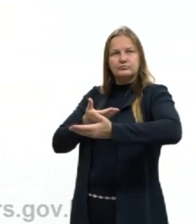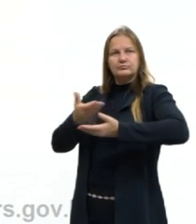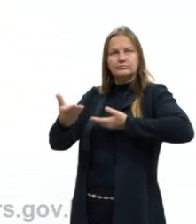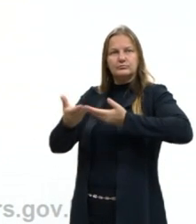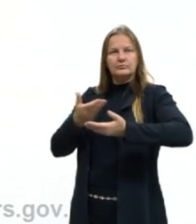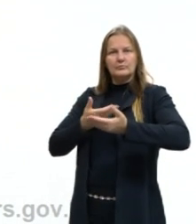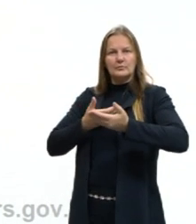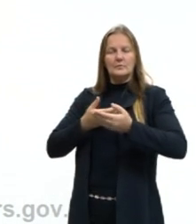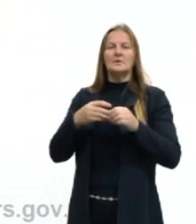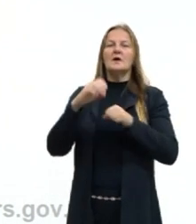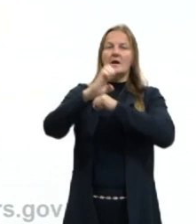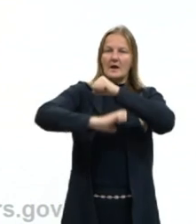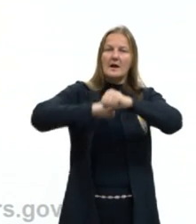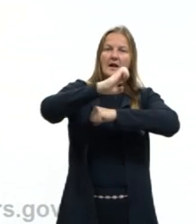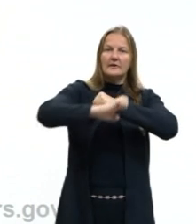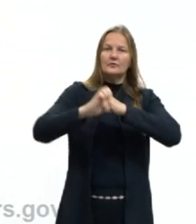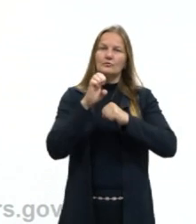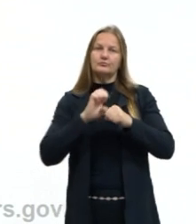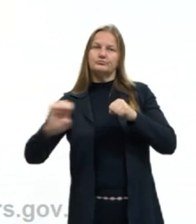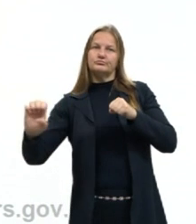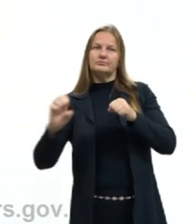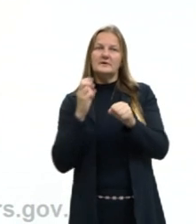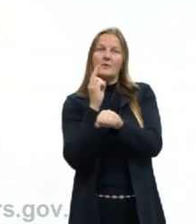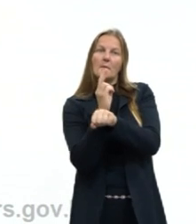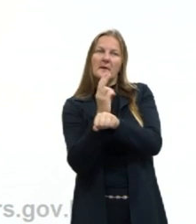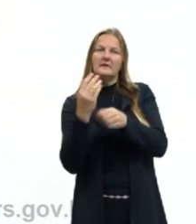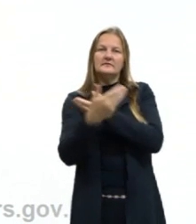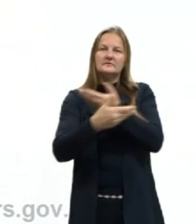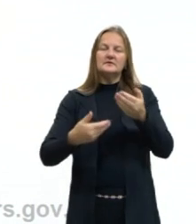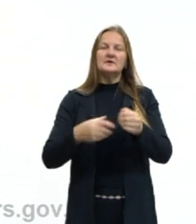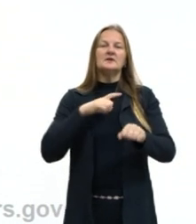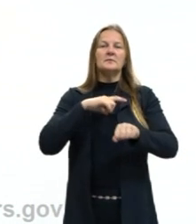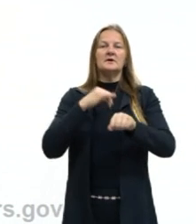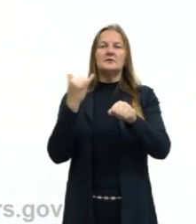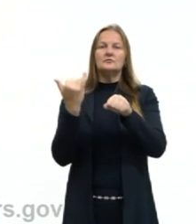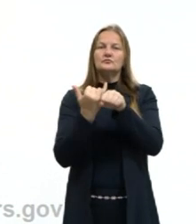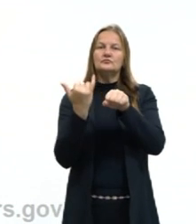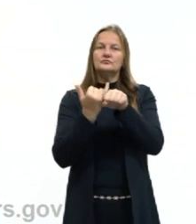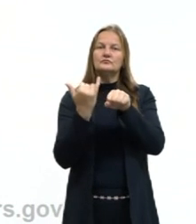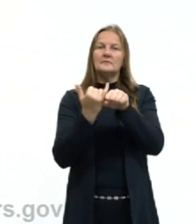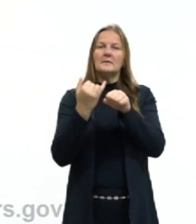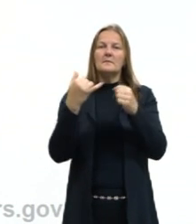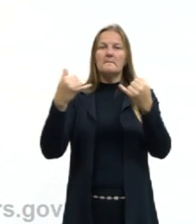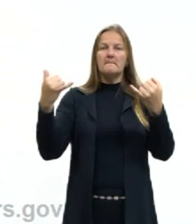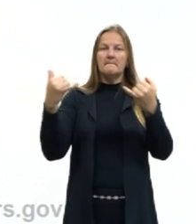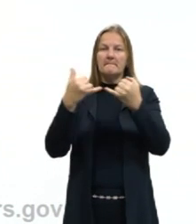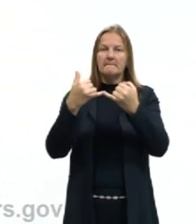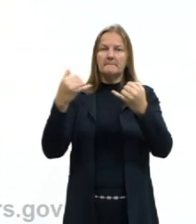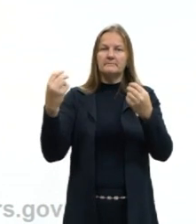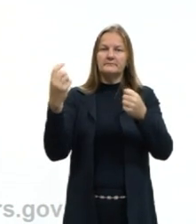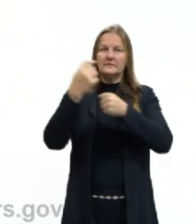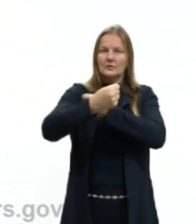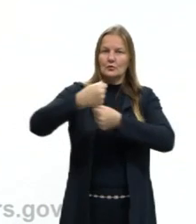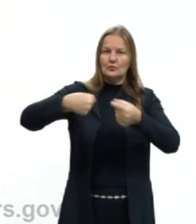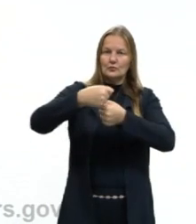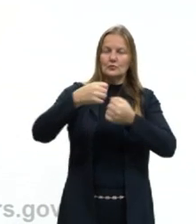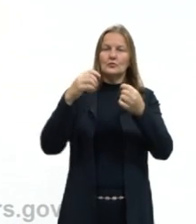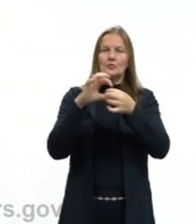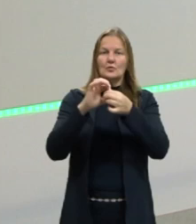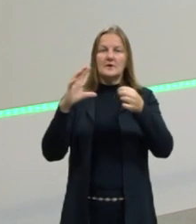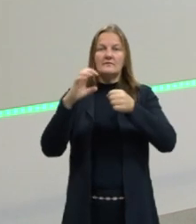elétron. E as ligações metálicas, que já funcionam com os elétrons livres.